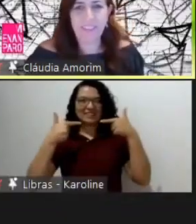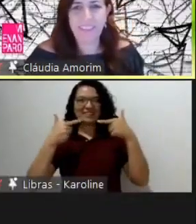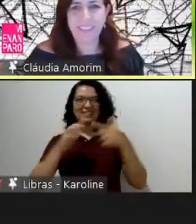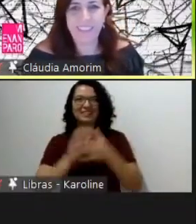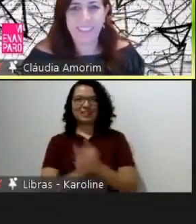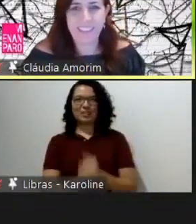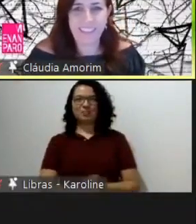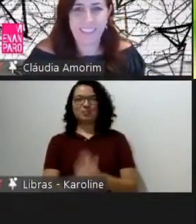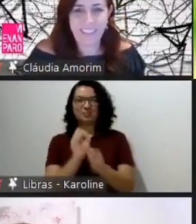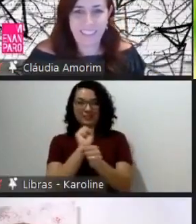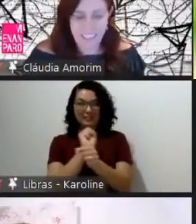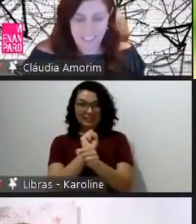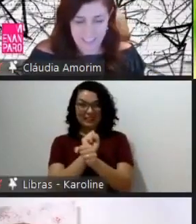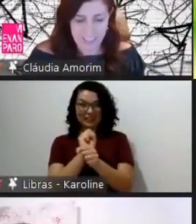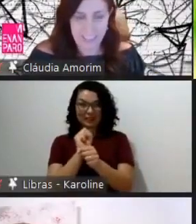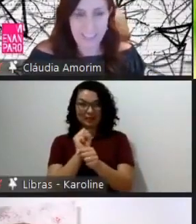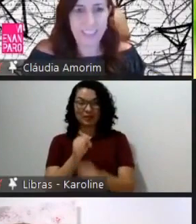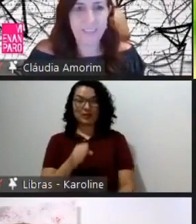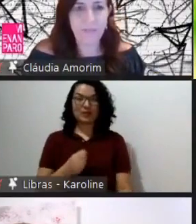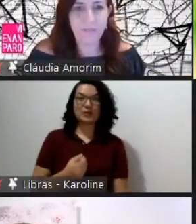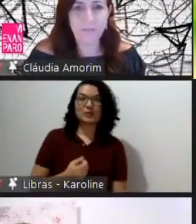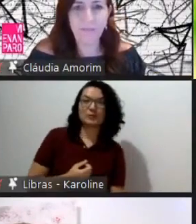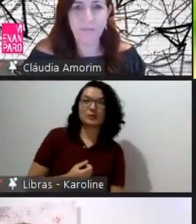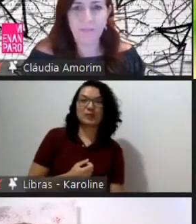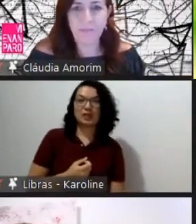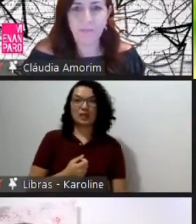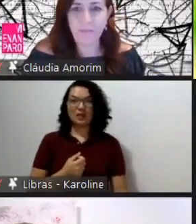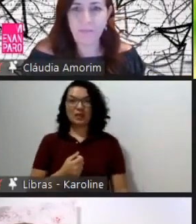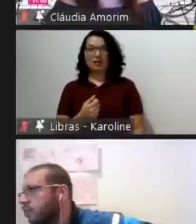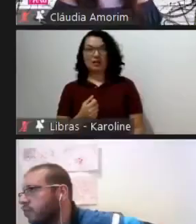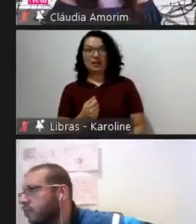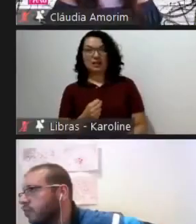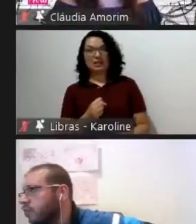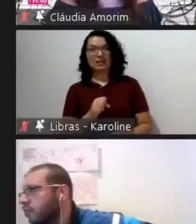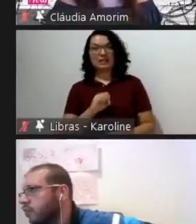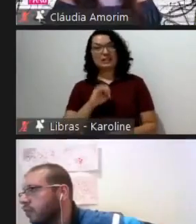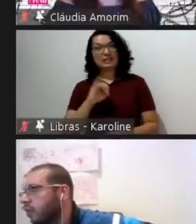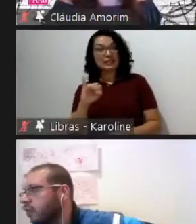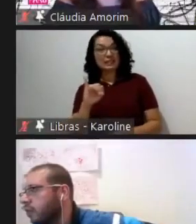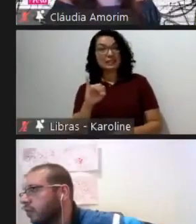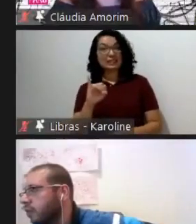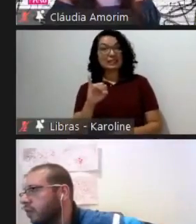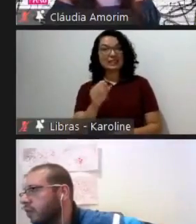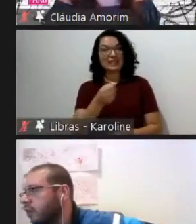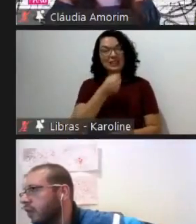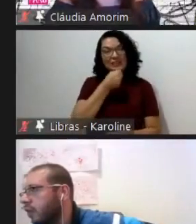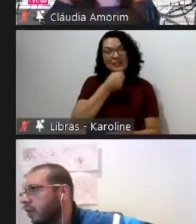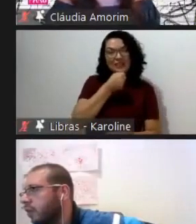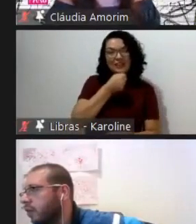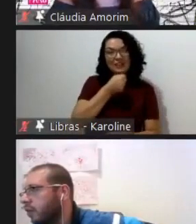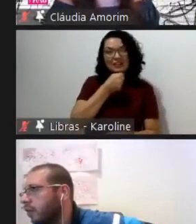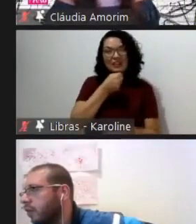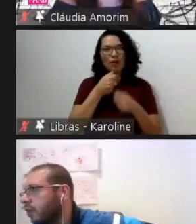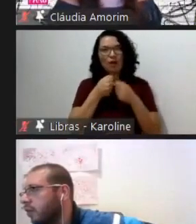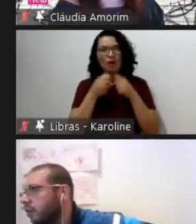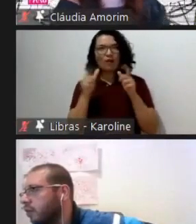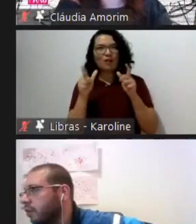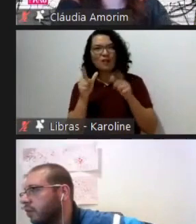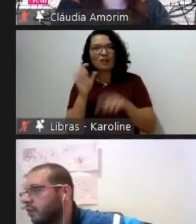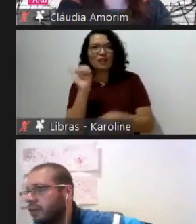Eu não sei se conseguem abrir o microfone também, seria interessante para falar um oi, começarem a falar.